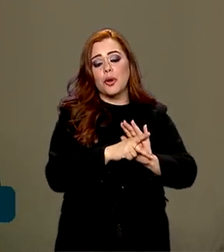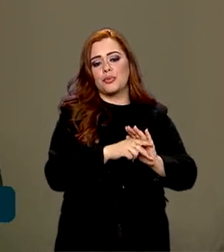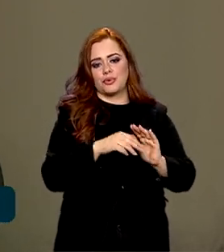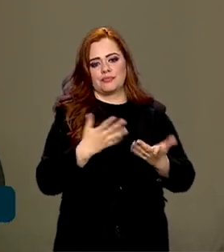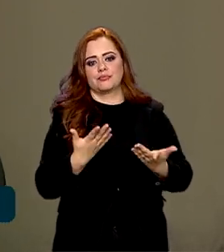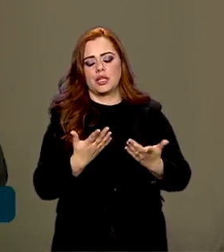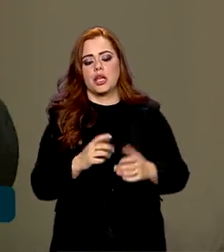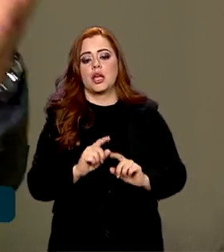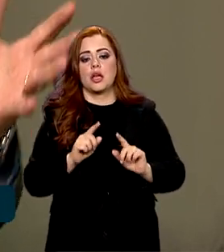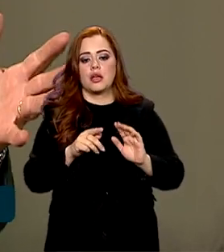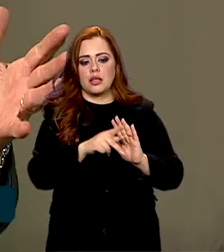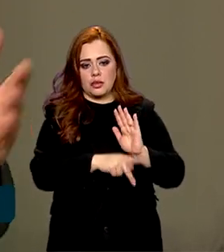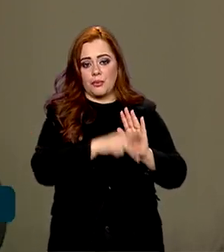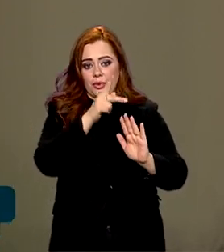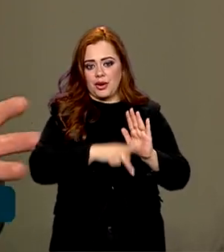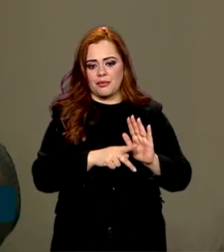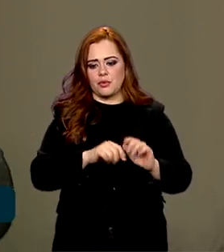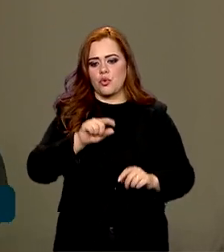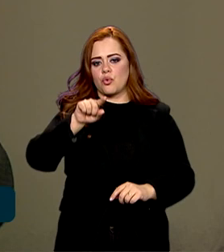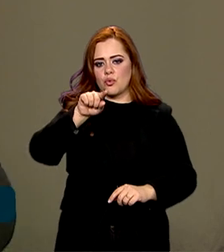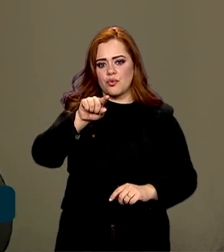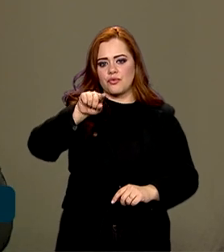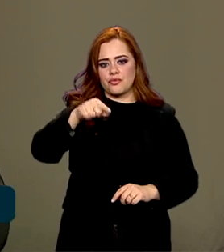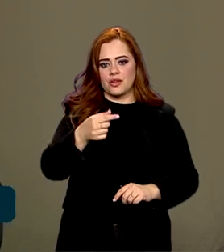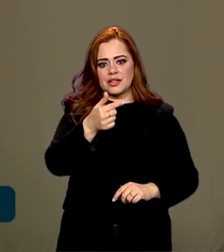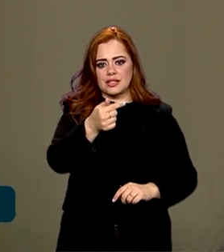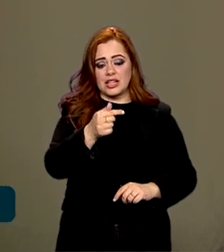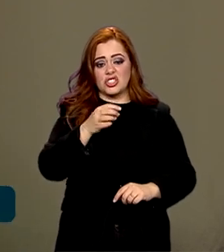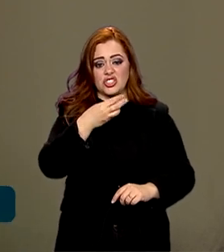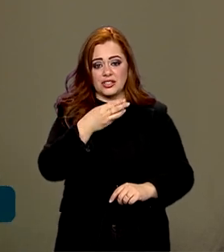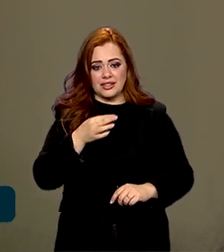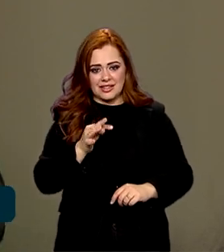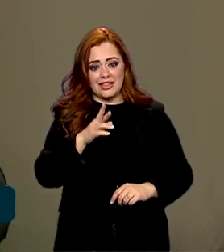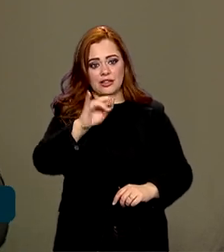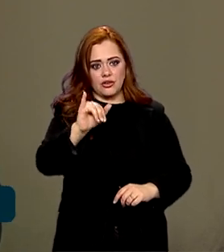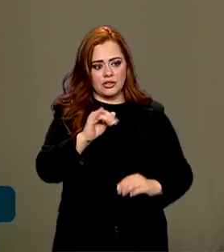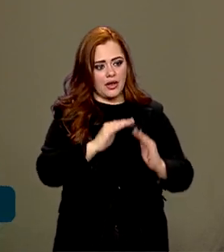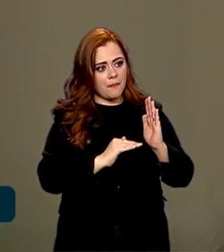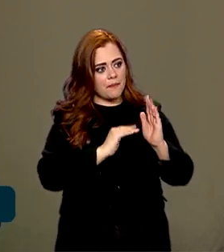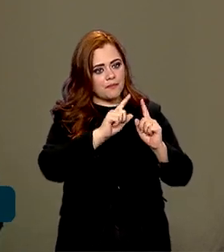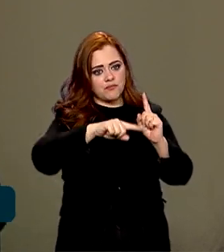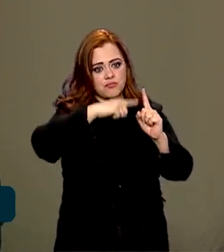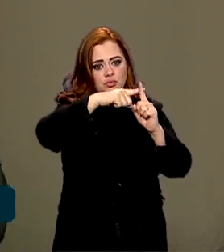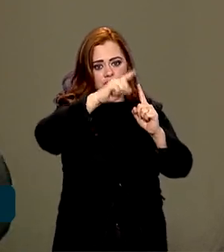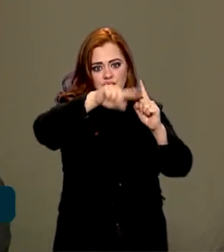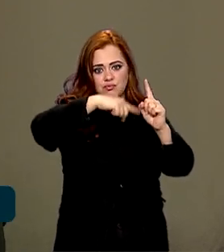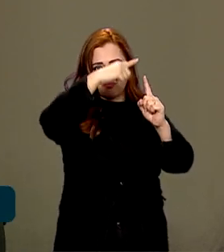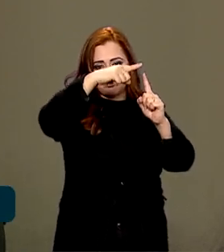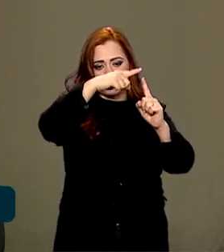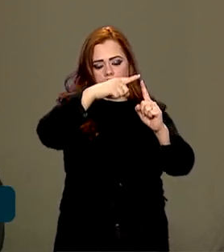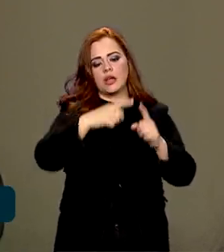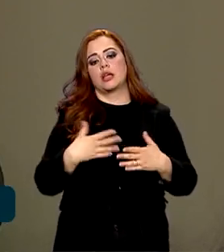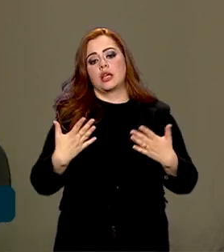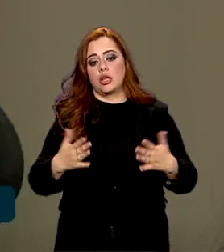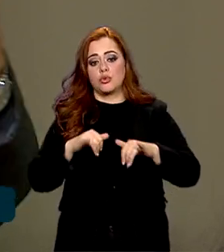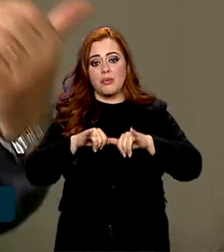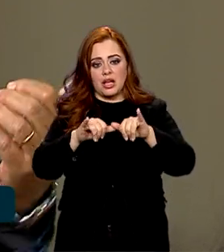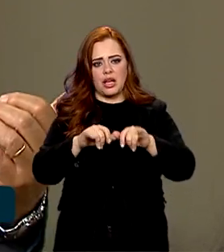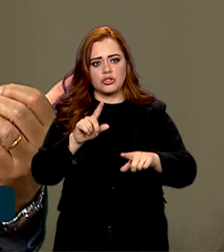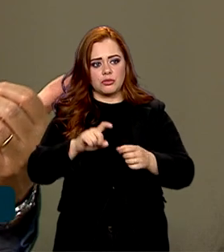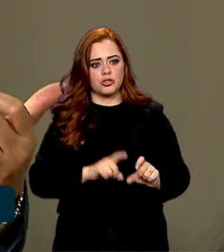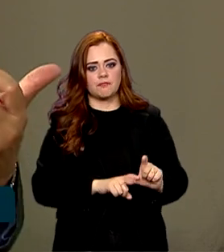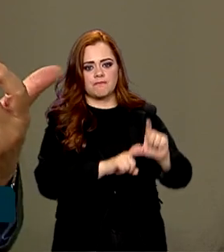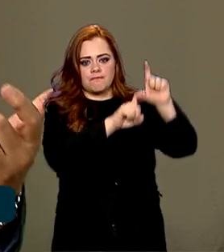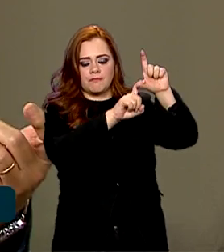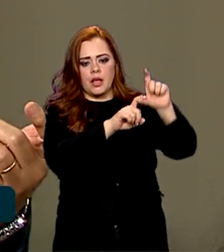,7 trilhões vão virar muito mais, porque existe o que a gente chama no mercado de alavancagem. Para cada real que